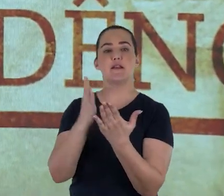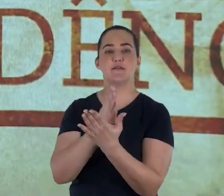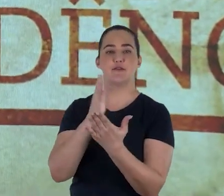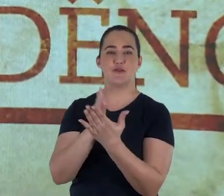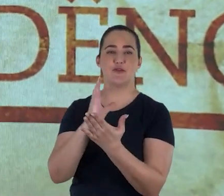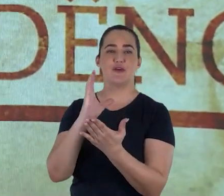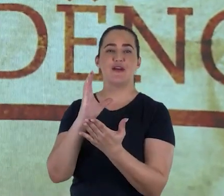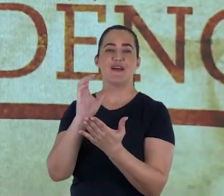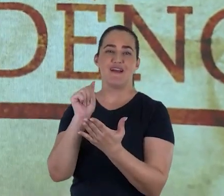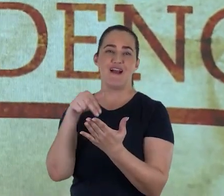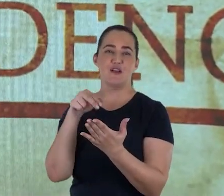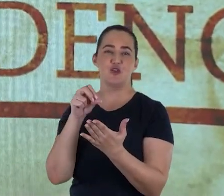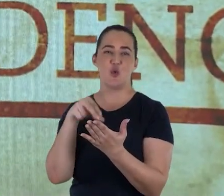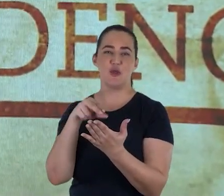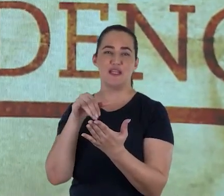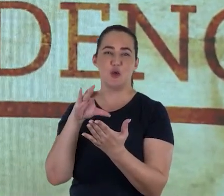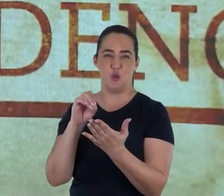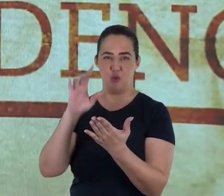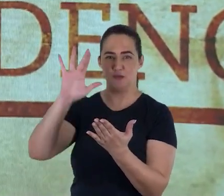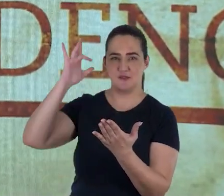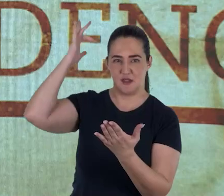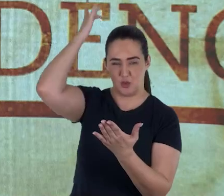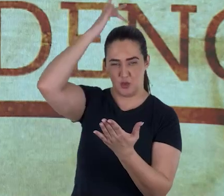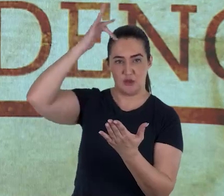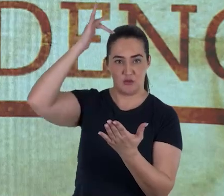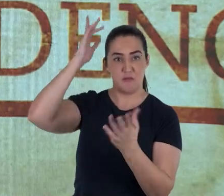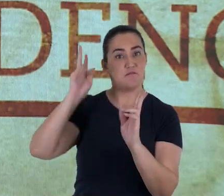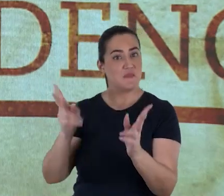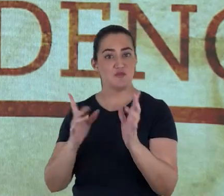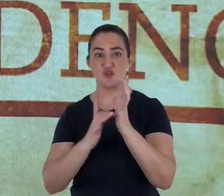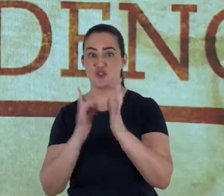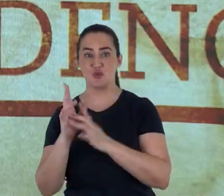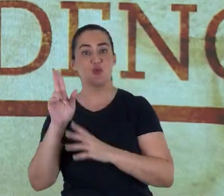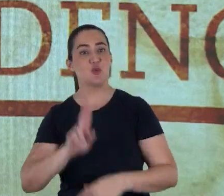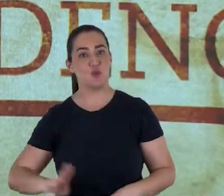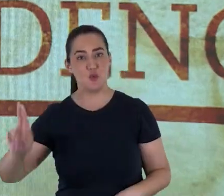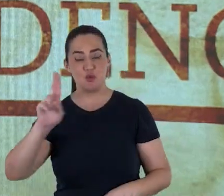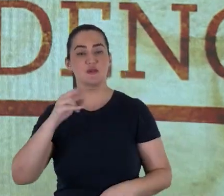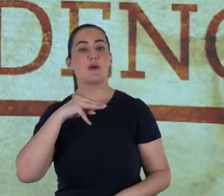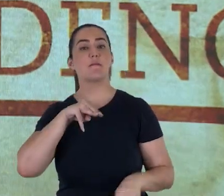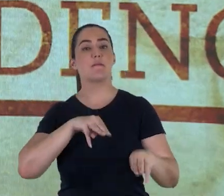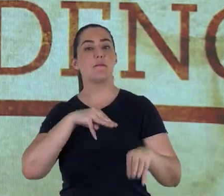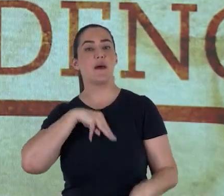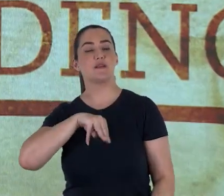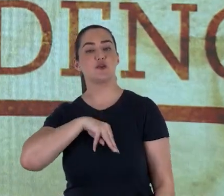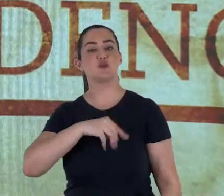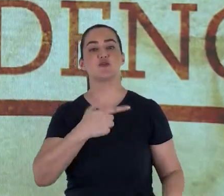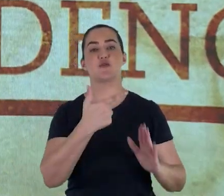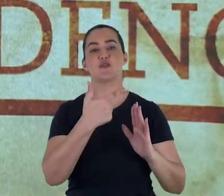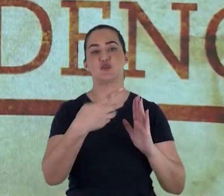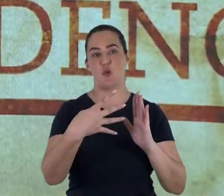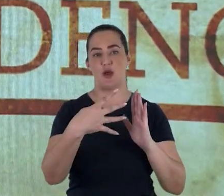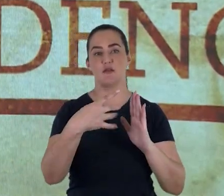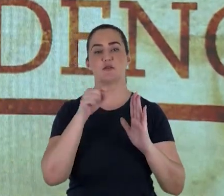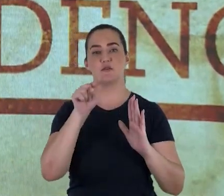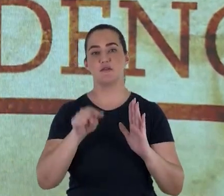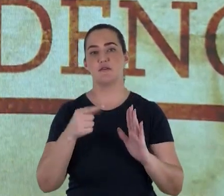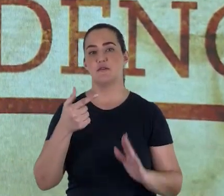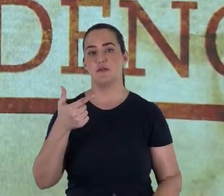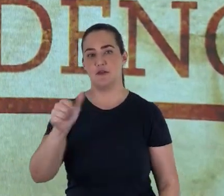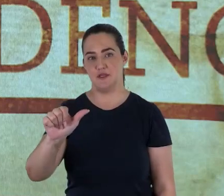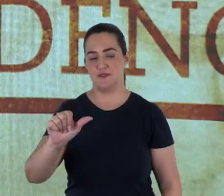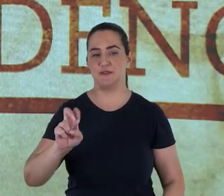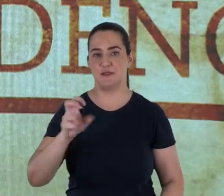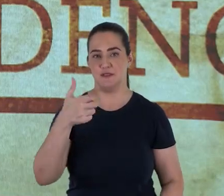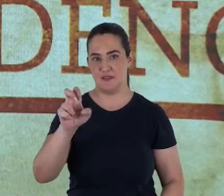coincidência, também é a mesma fórmula que Jesus usa em Mateus 24 verso 15 quando fala o profeta